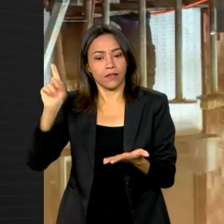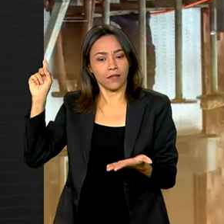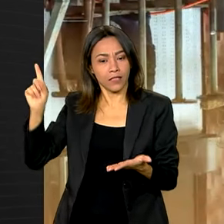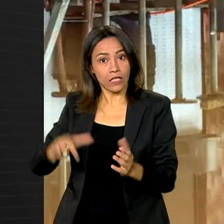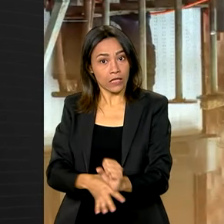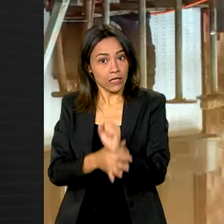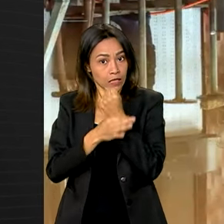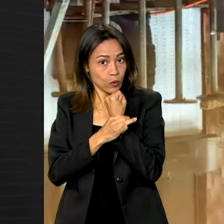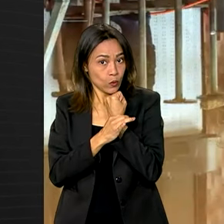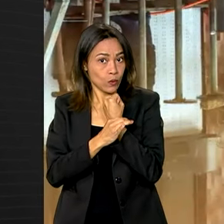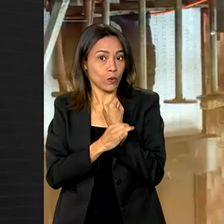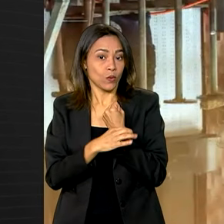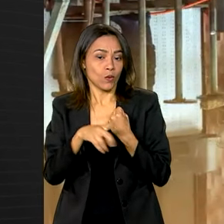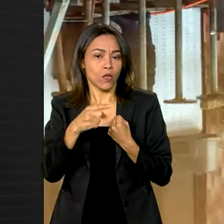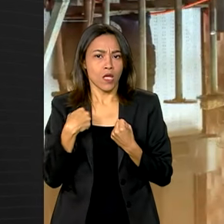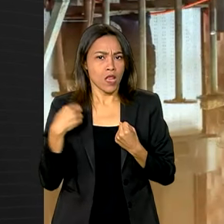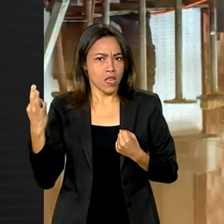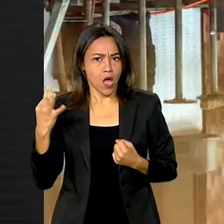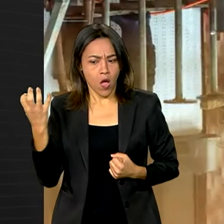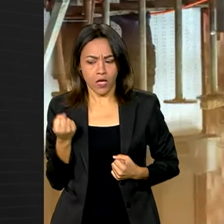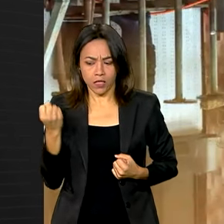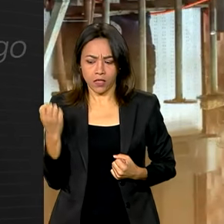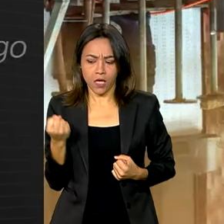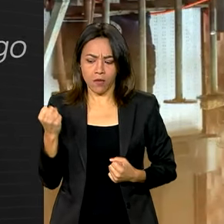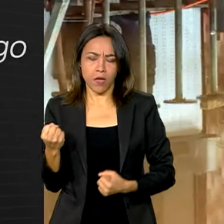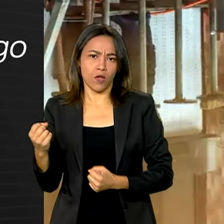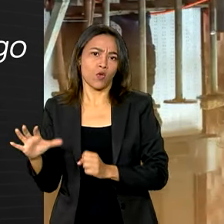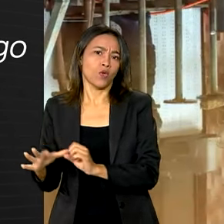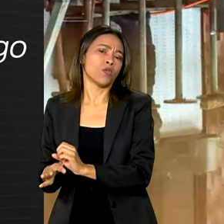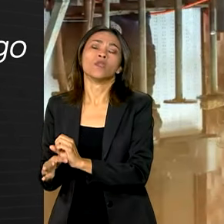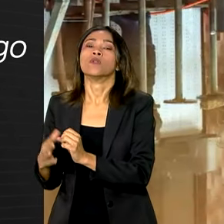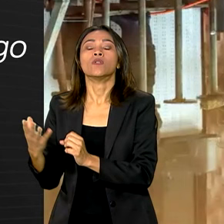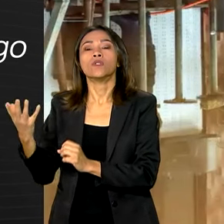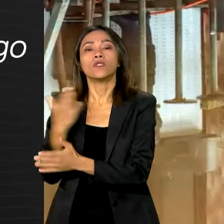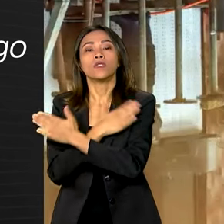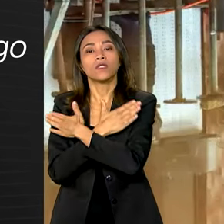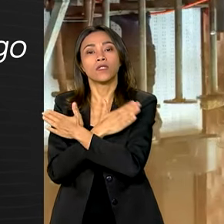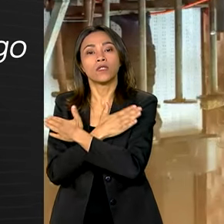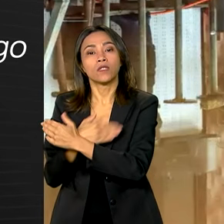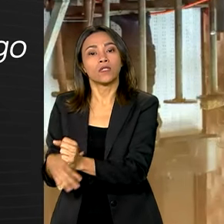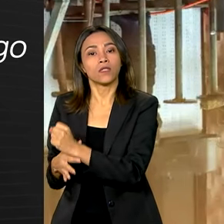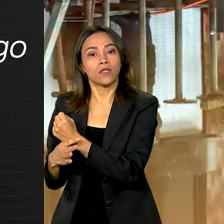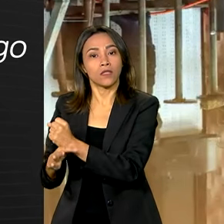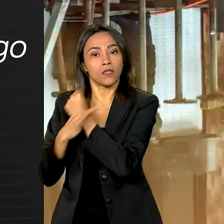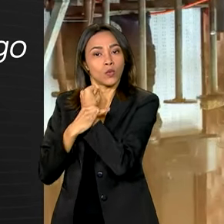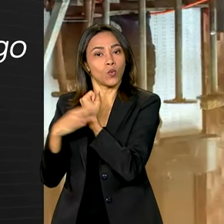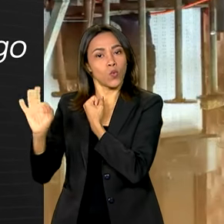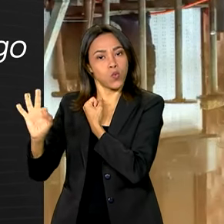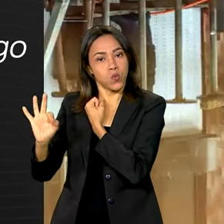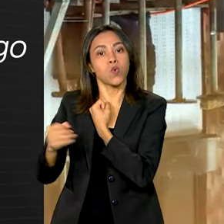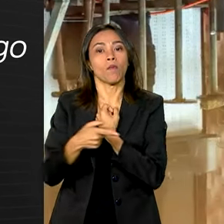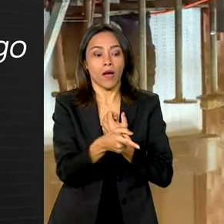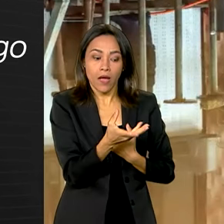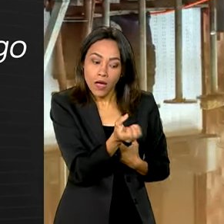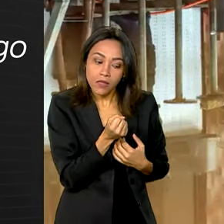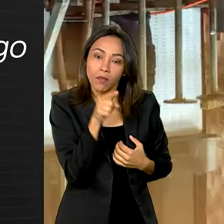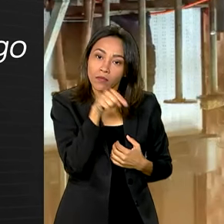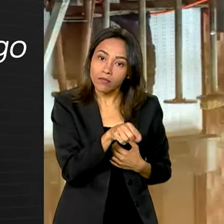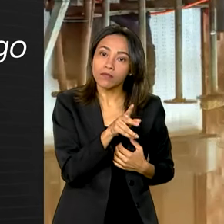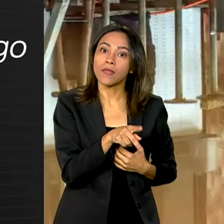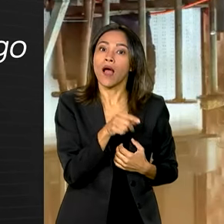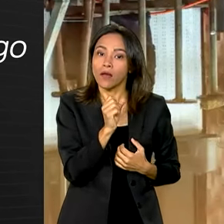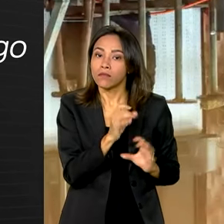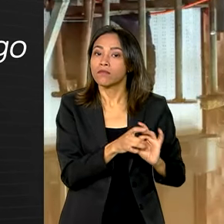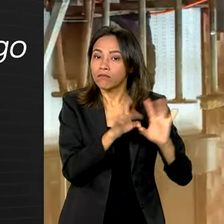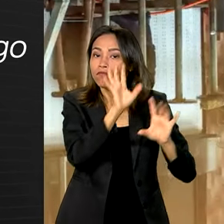desde que não estejam recebendo o seguro-desemprego, que é pago durante o período de defeso de atividade pesqueira. E em caso de